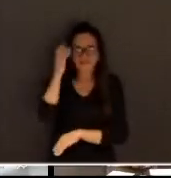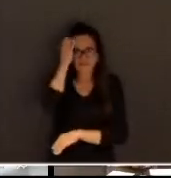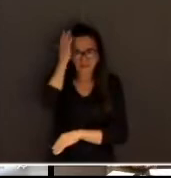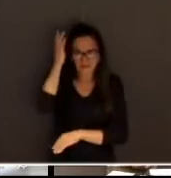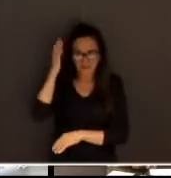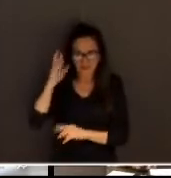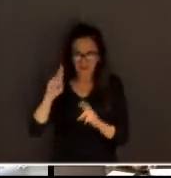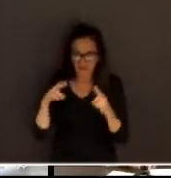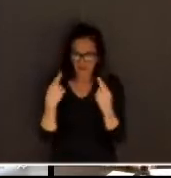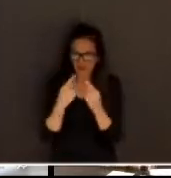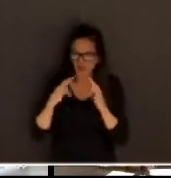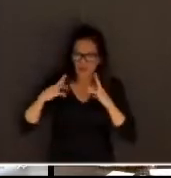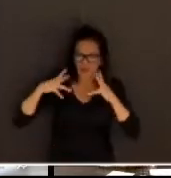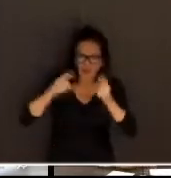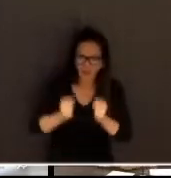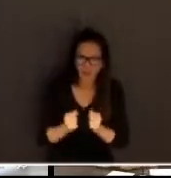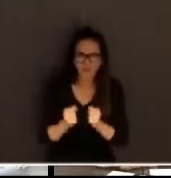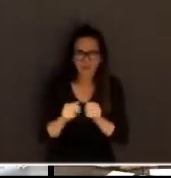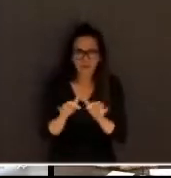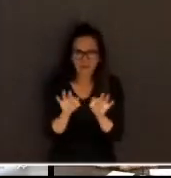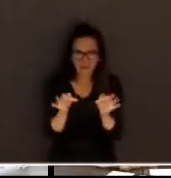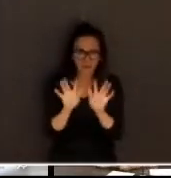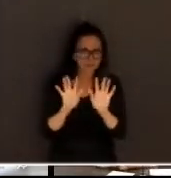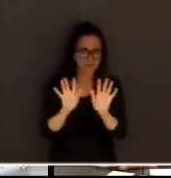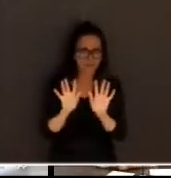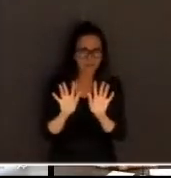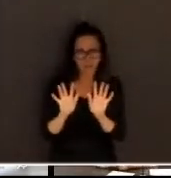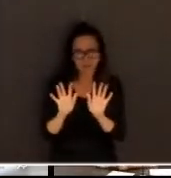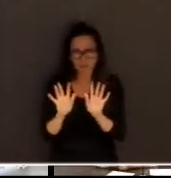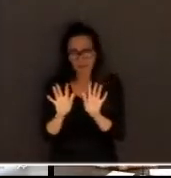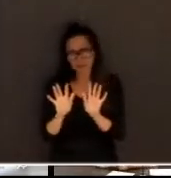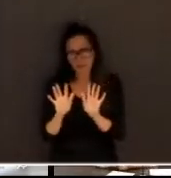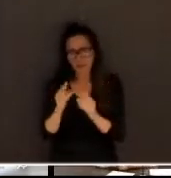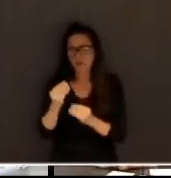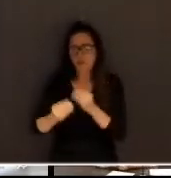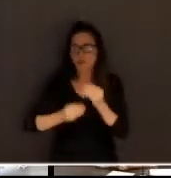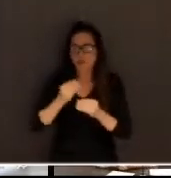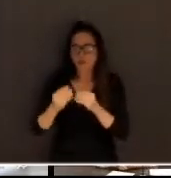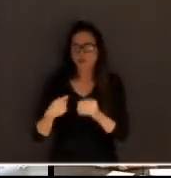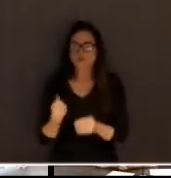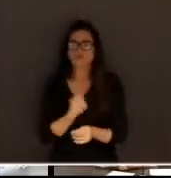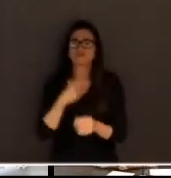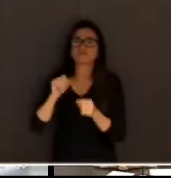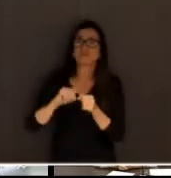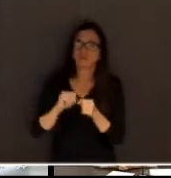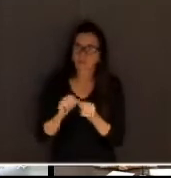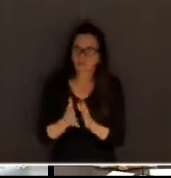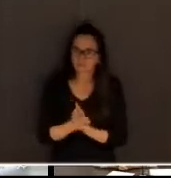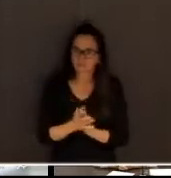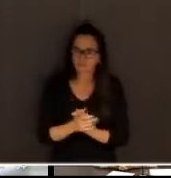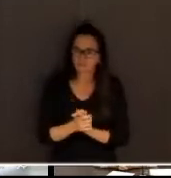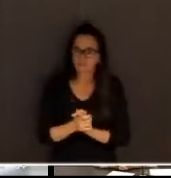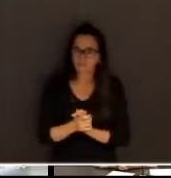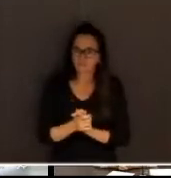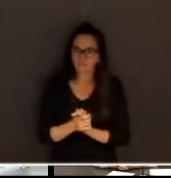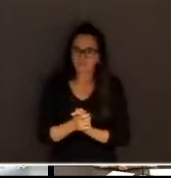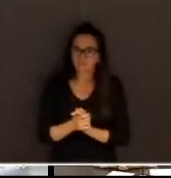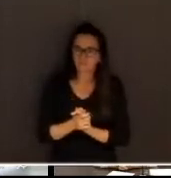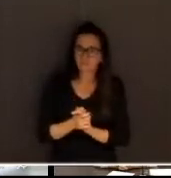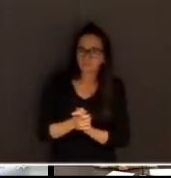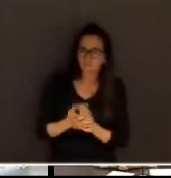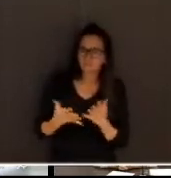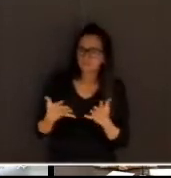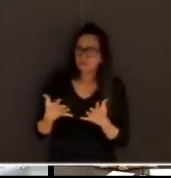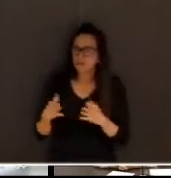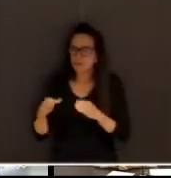Mas, era preciso. Resolveram, então, achar uma solução por conta deles. E aí, fez-se uma comissão, uma